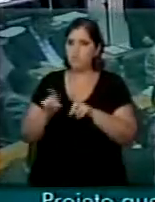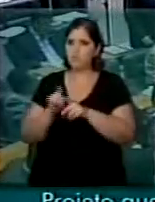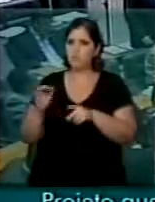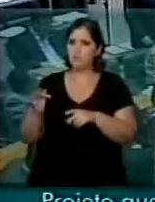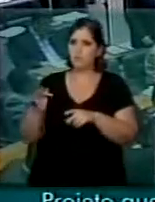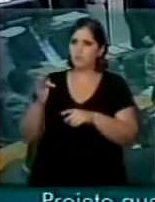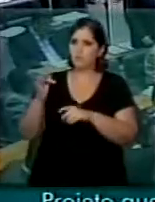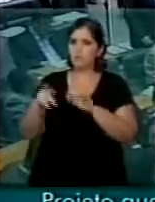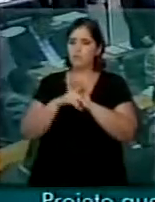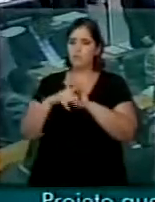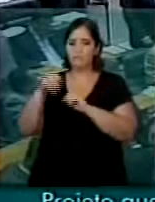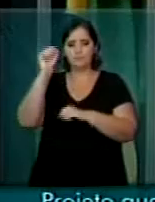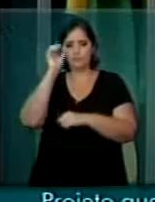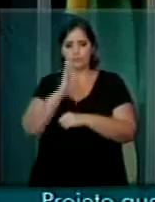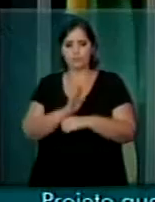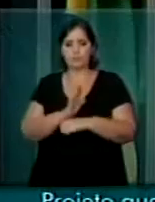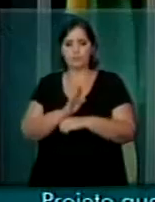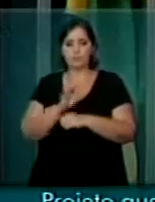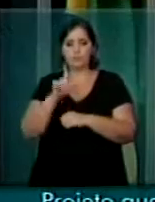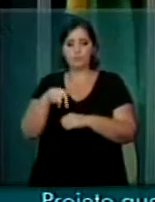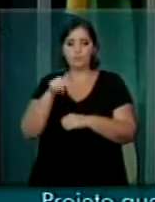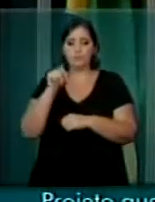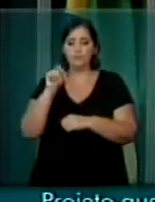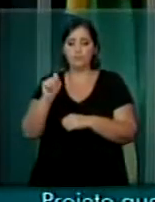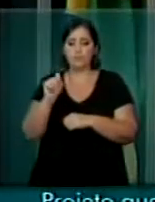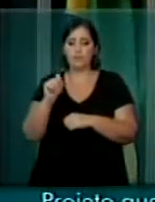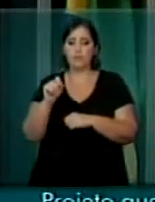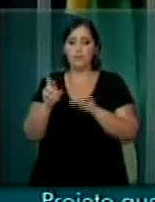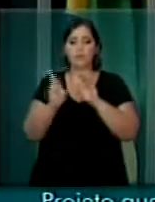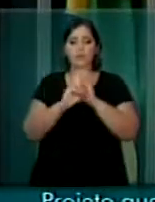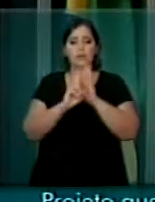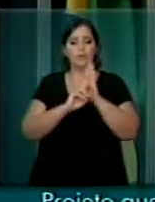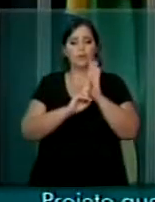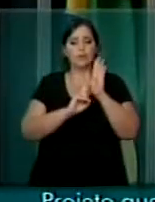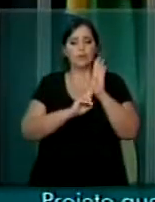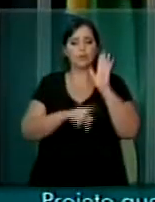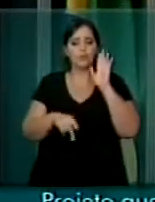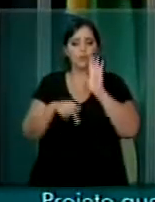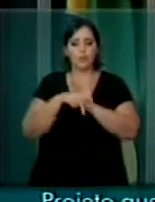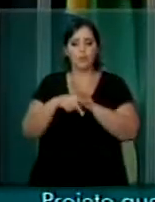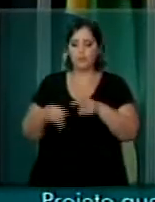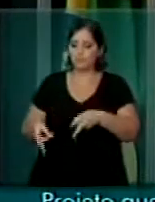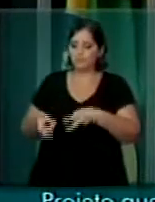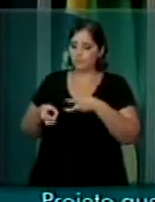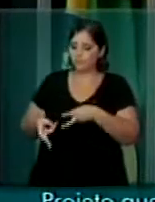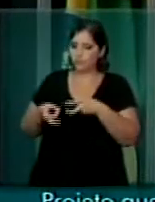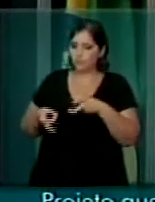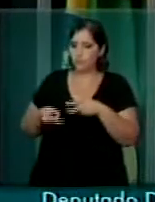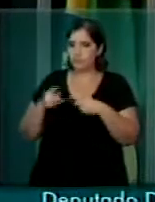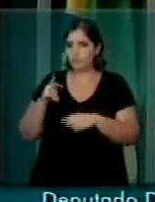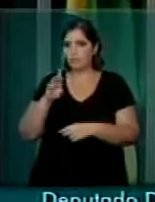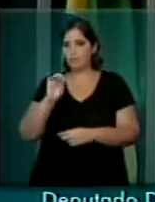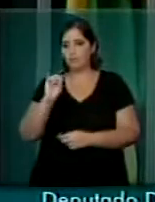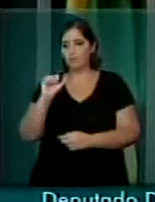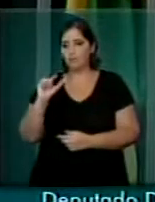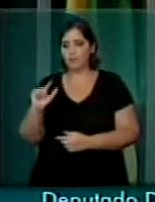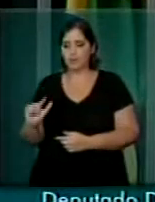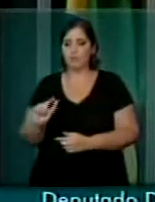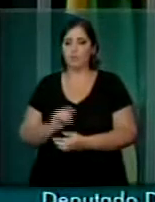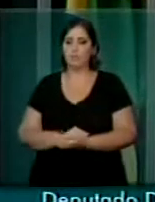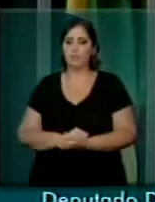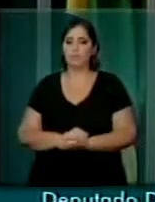Brasil, que é o marco regulatório para a exploração do pré-sal.